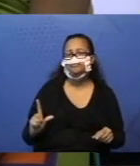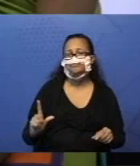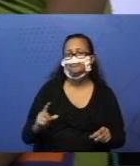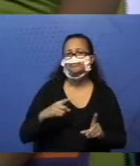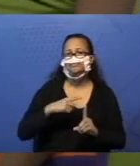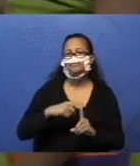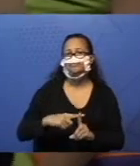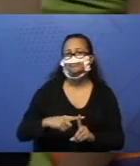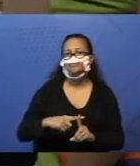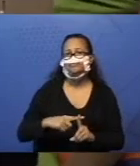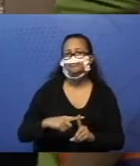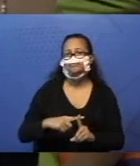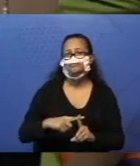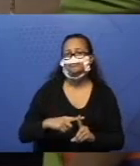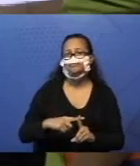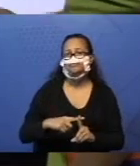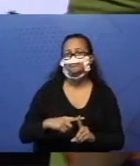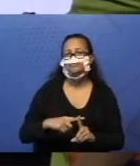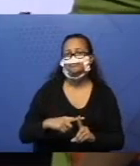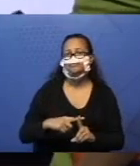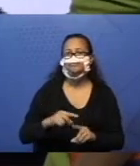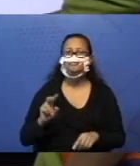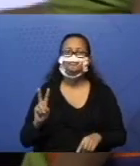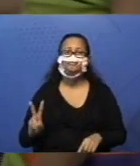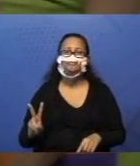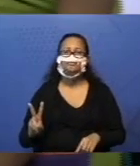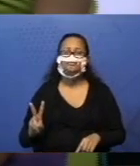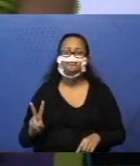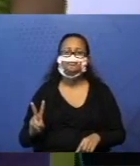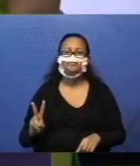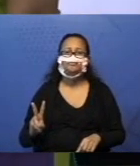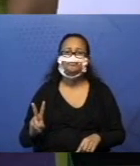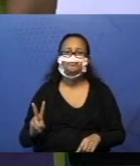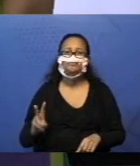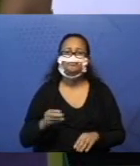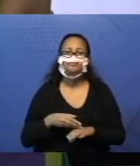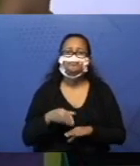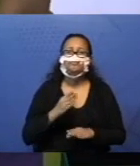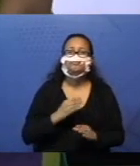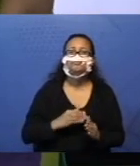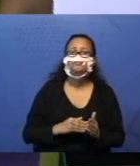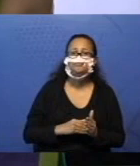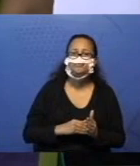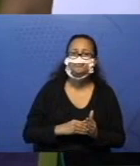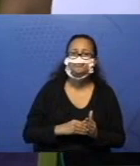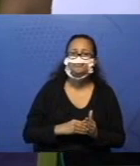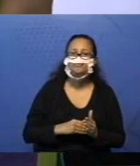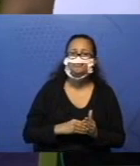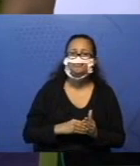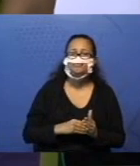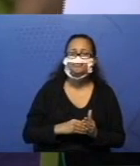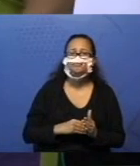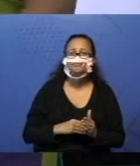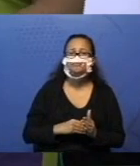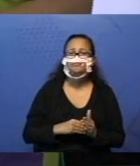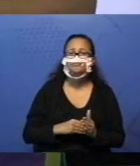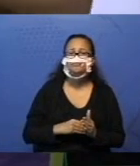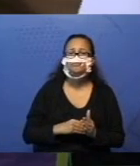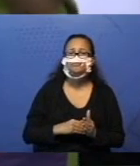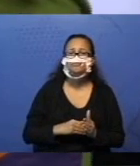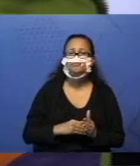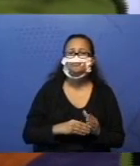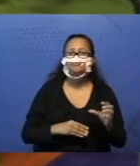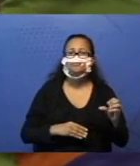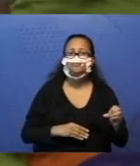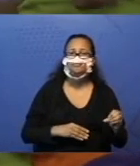mais, quanto que sobrou? 2. E o total da linha? Lembra que a professora falou? 9